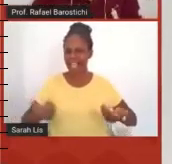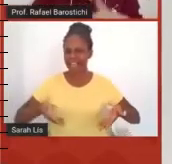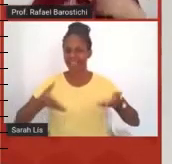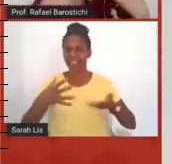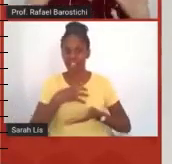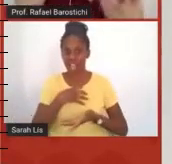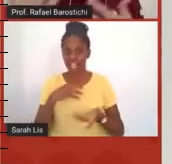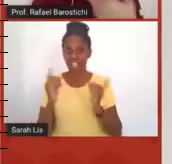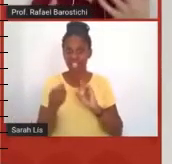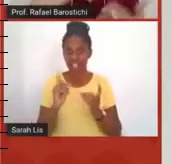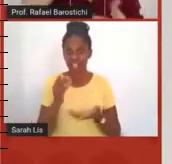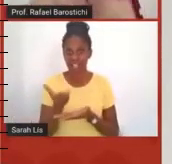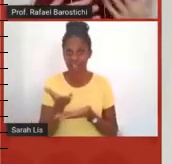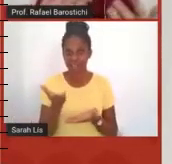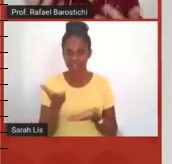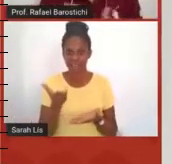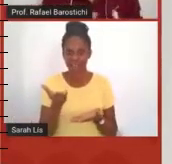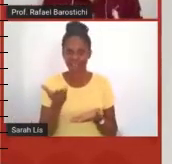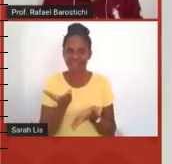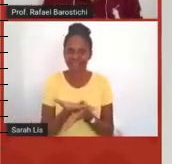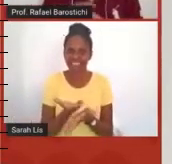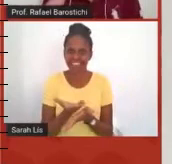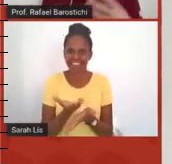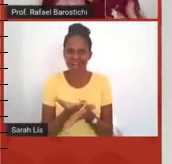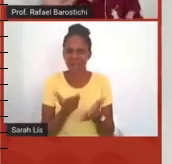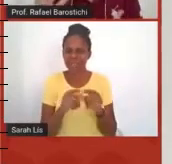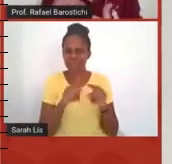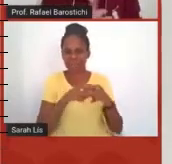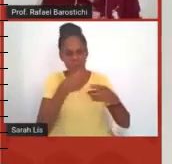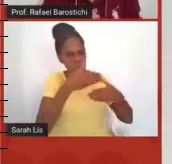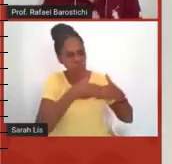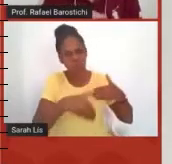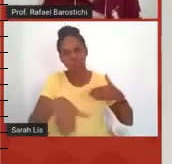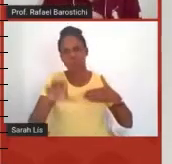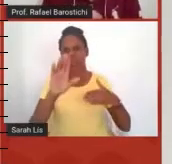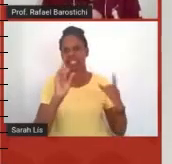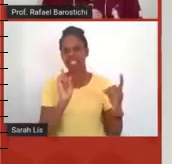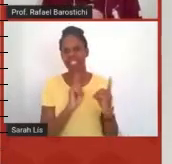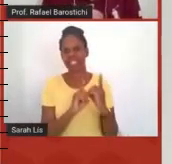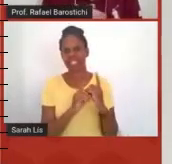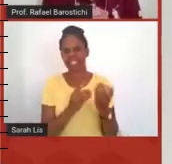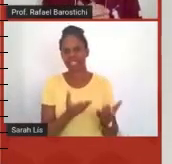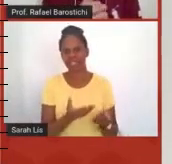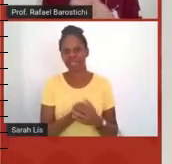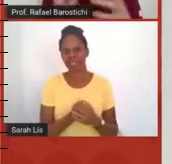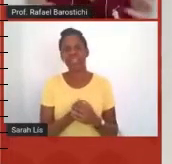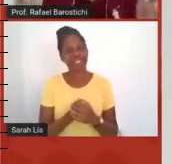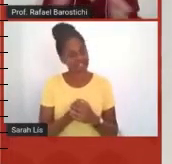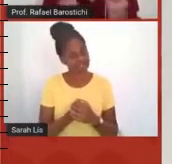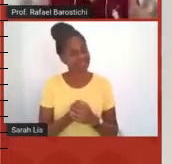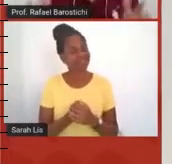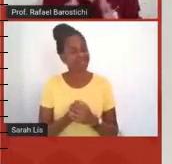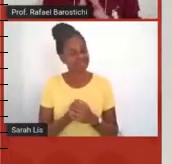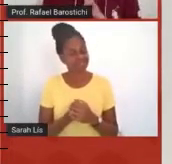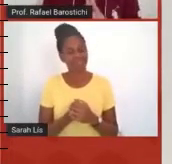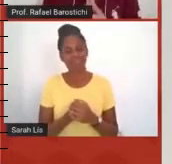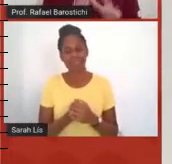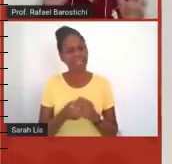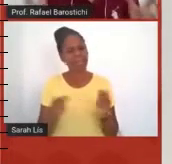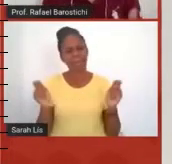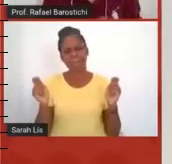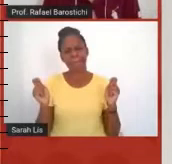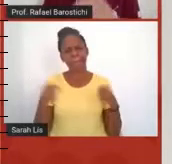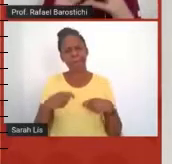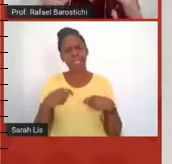que a gente teria depois, para todo, todo o decorrer ali do encontro síncrono, daquela aula, que, né, teria potencial para